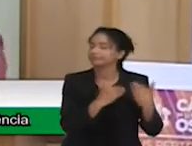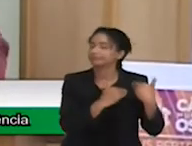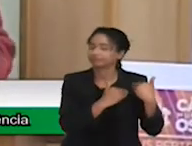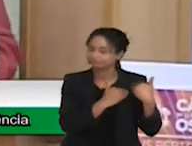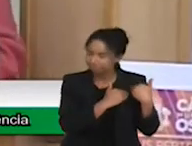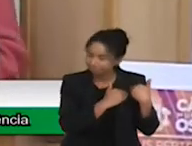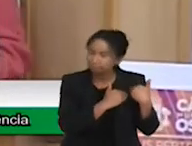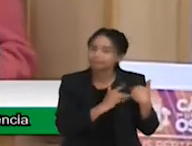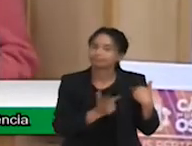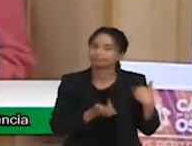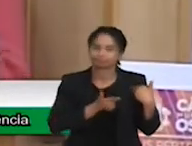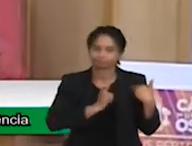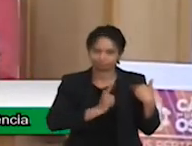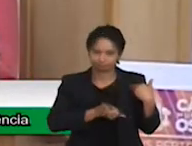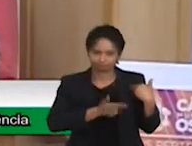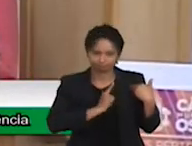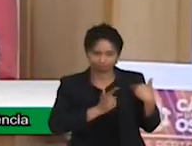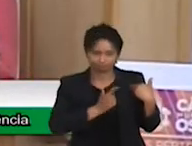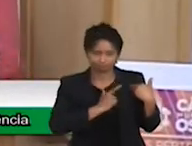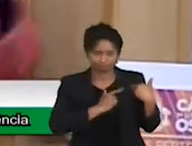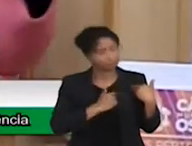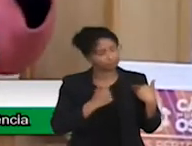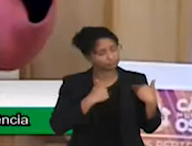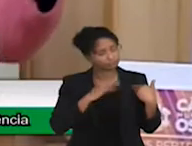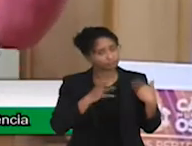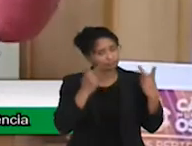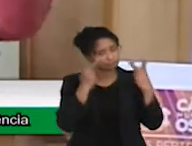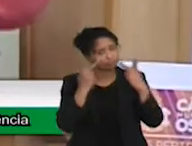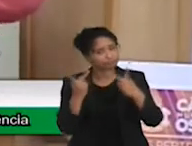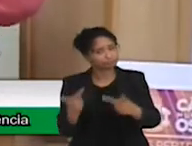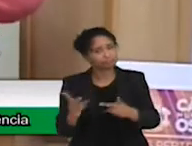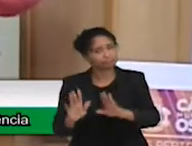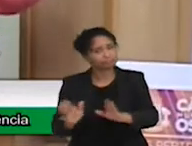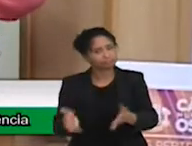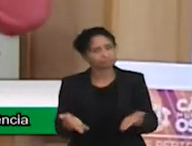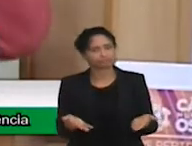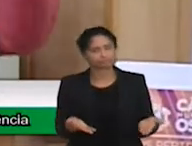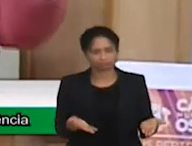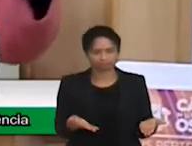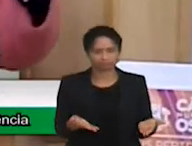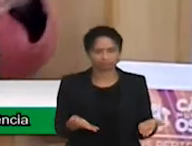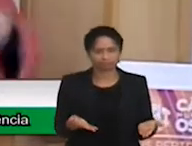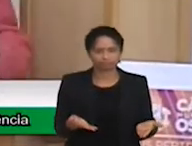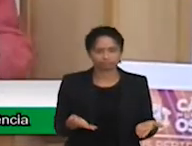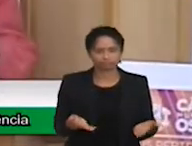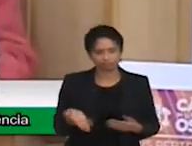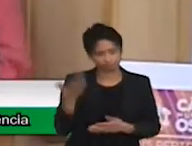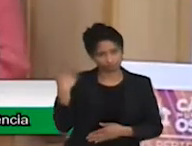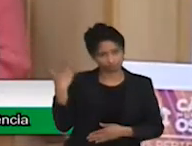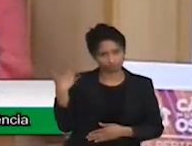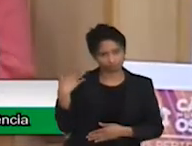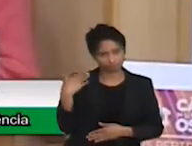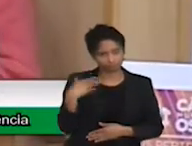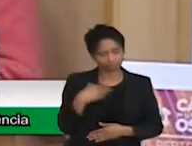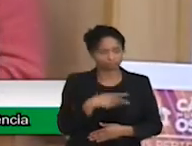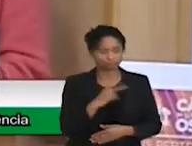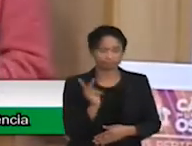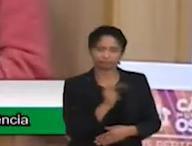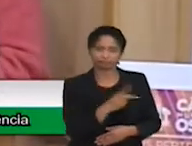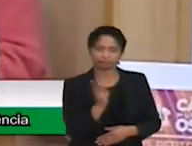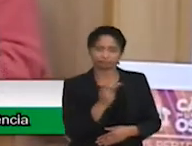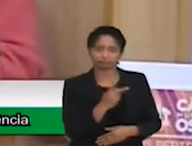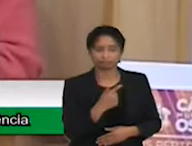visitar algumas... O vereador Rogério, infelizmente, já saiu, tinha um compromisso, mas fomos visitar